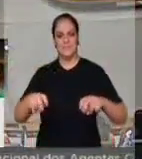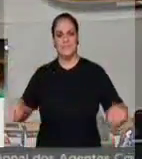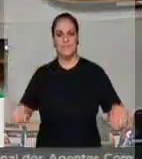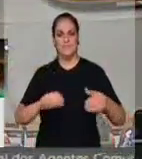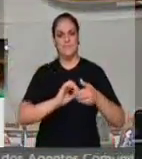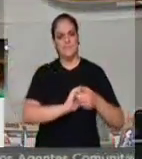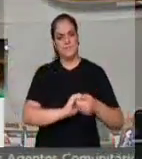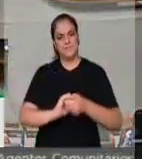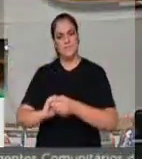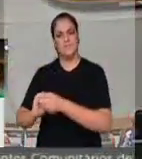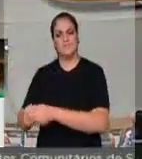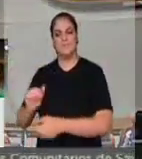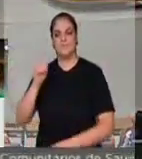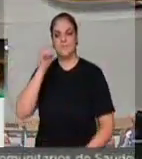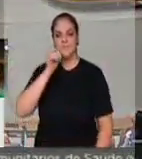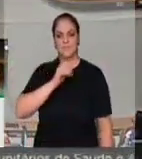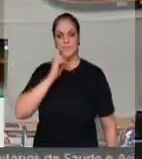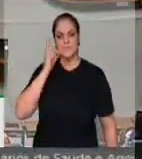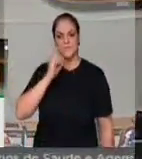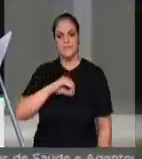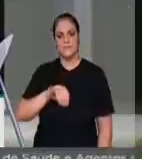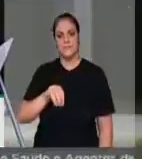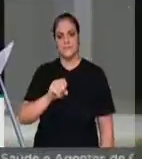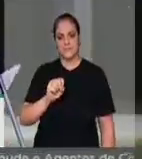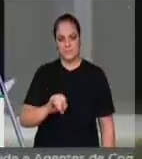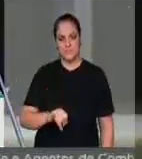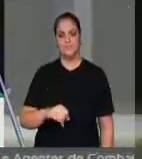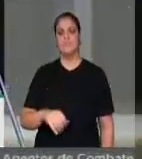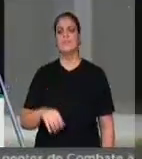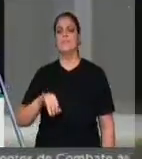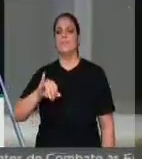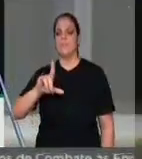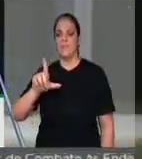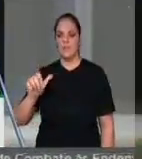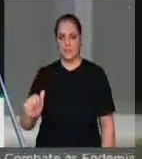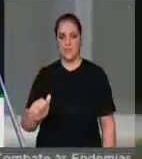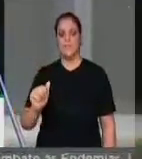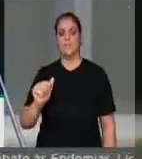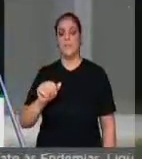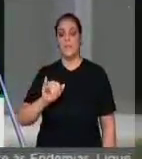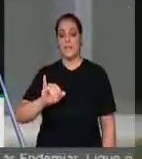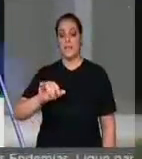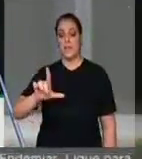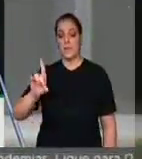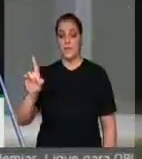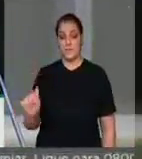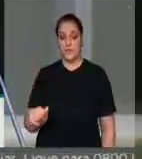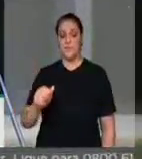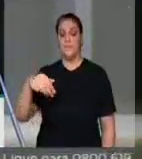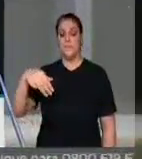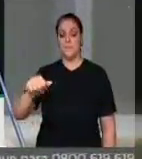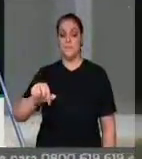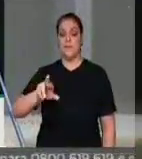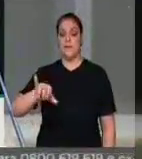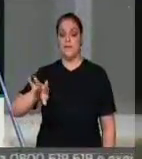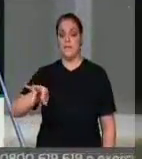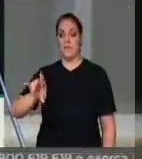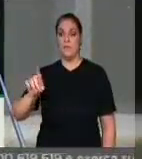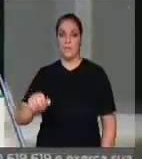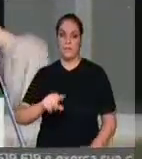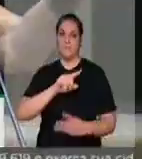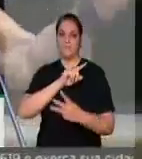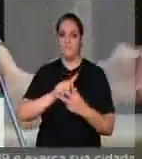deputada Josi, da Ilda e da Marivalda. E em nome dos três eu saúdo